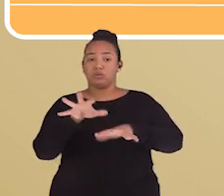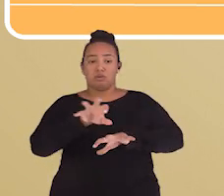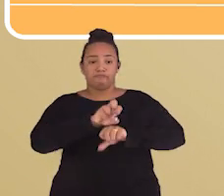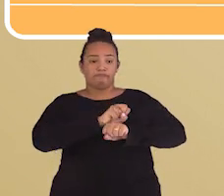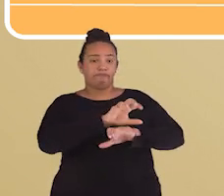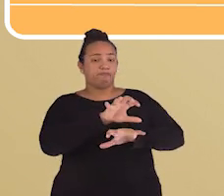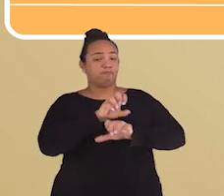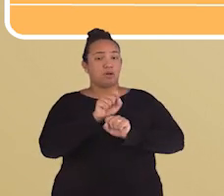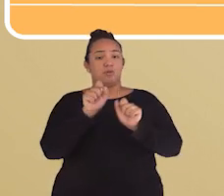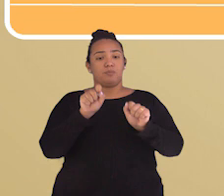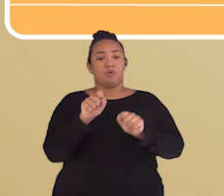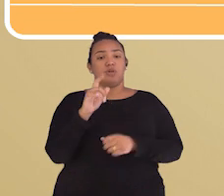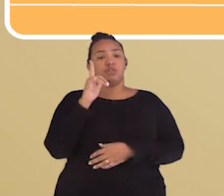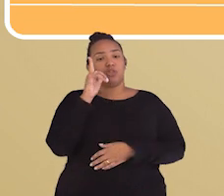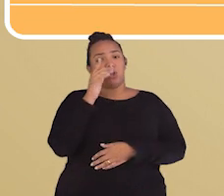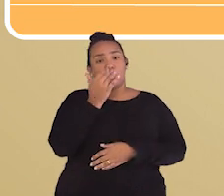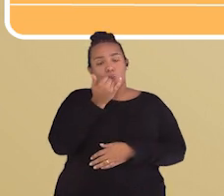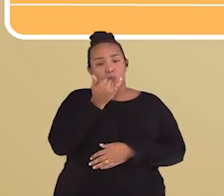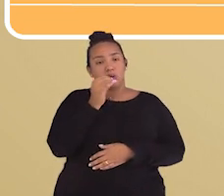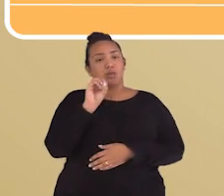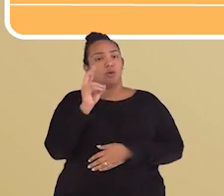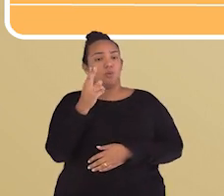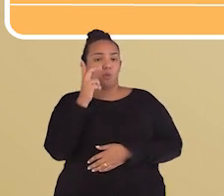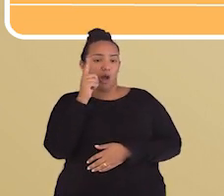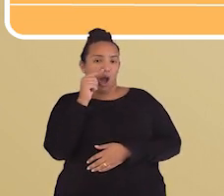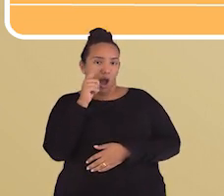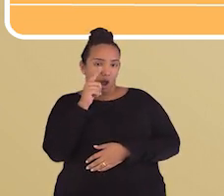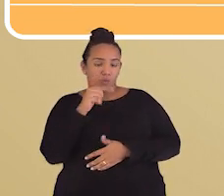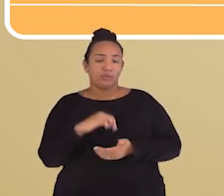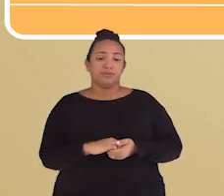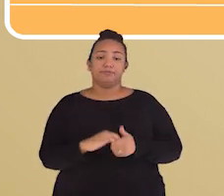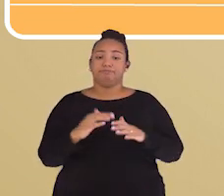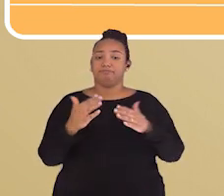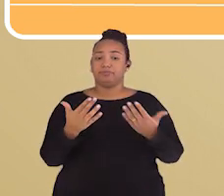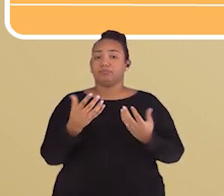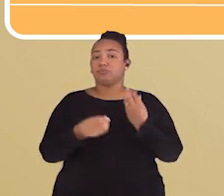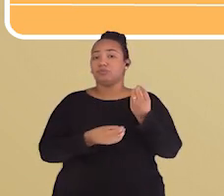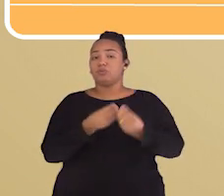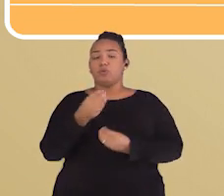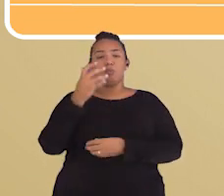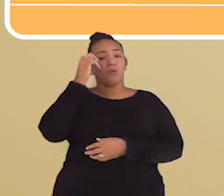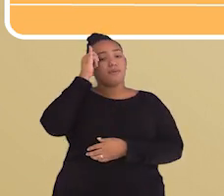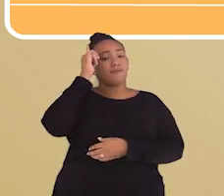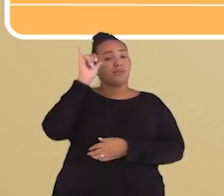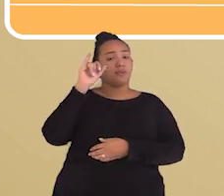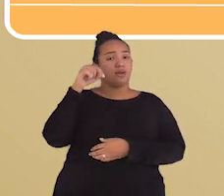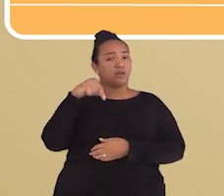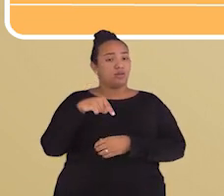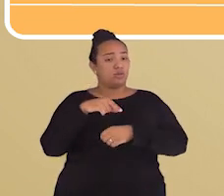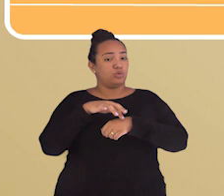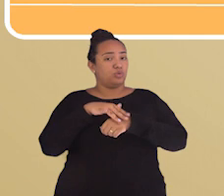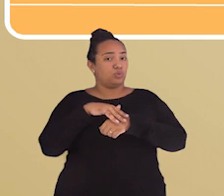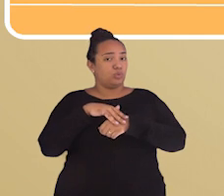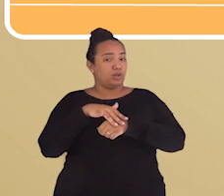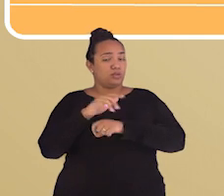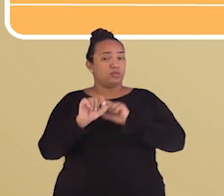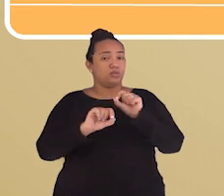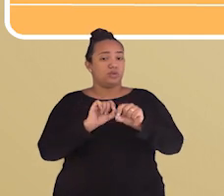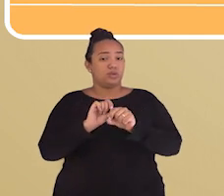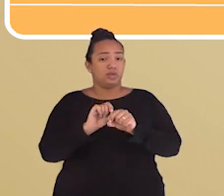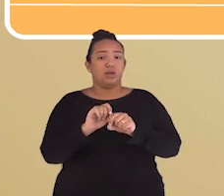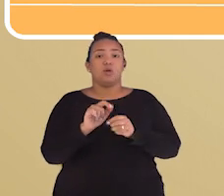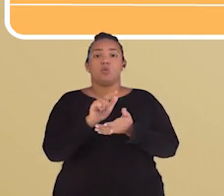ocorrem por alimentos e água contaminada. Assim, a sua prevenção contra essas doenças é o